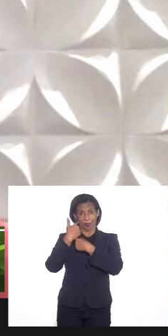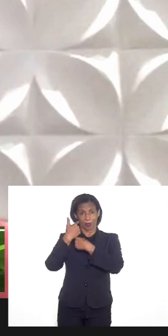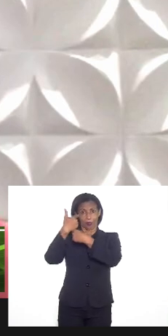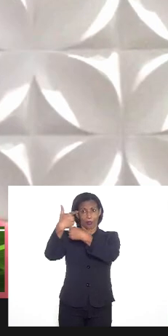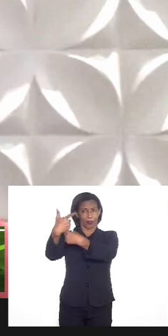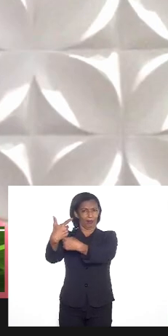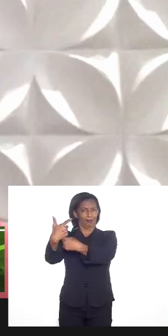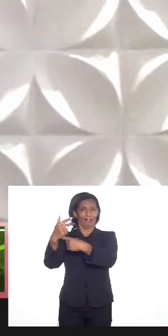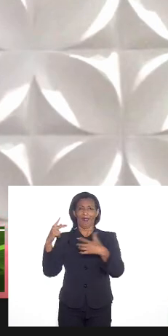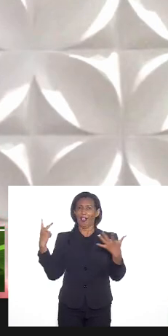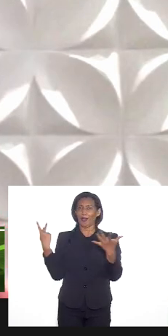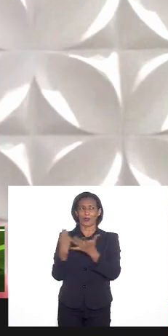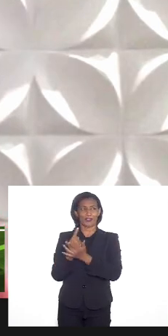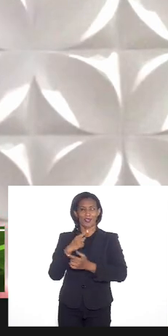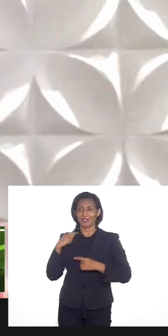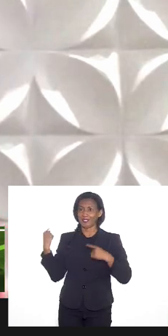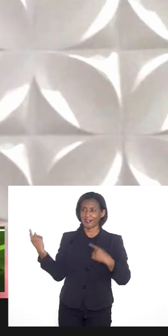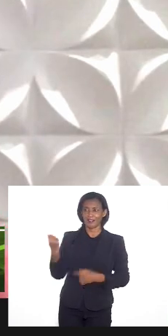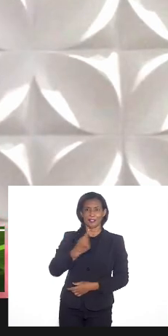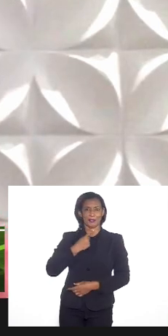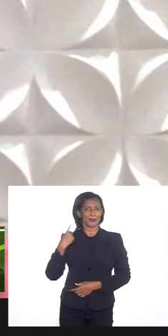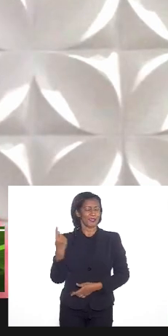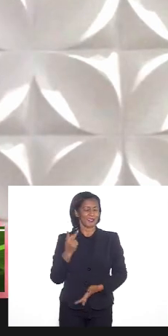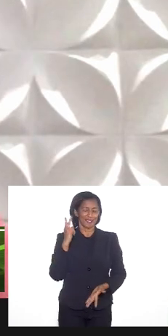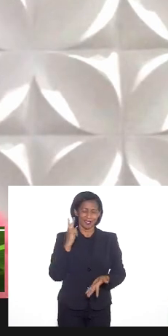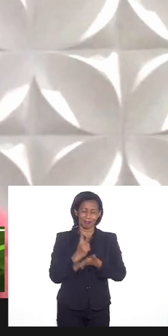acontecem com todos nós, não Nós sempre somos